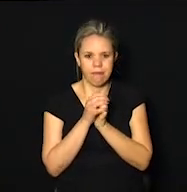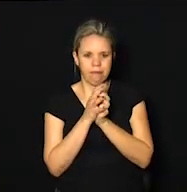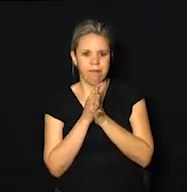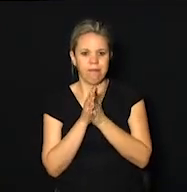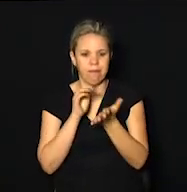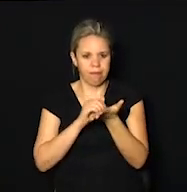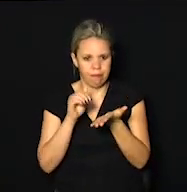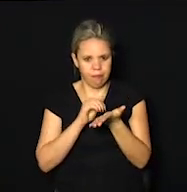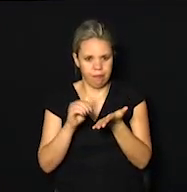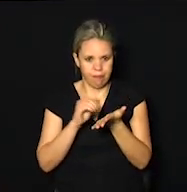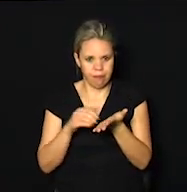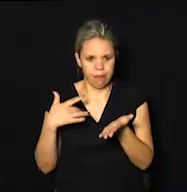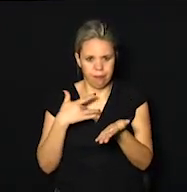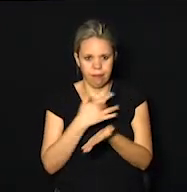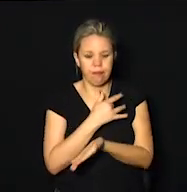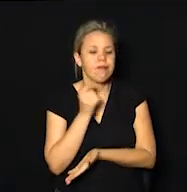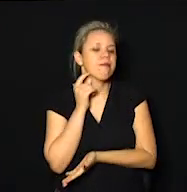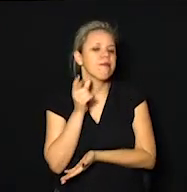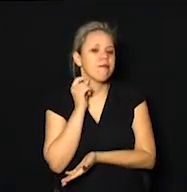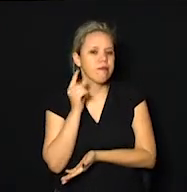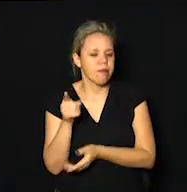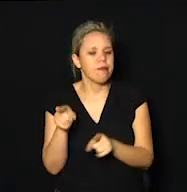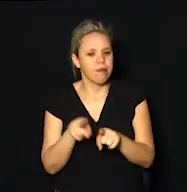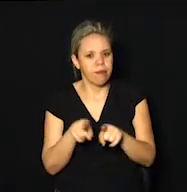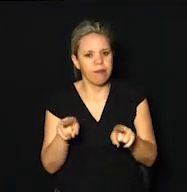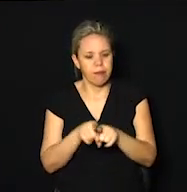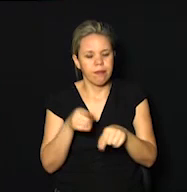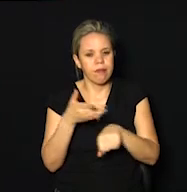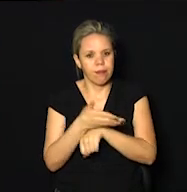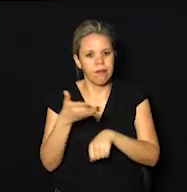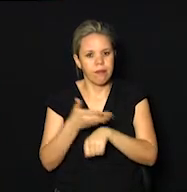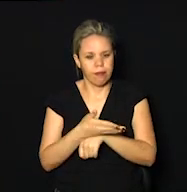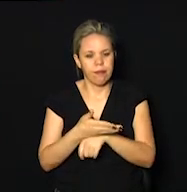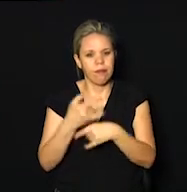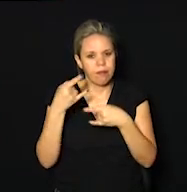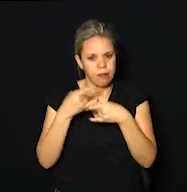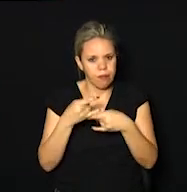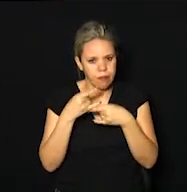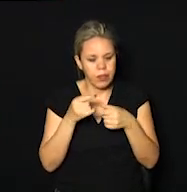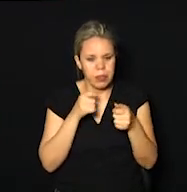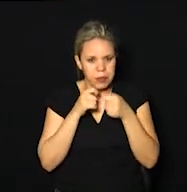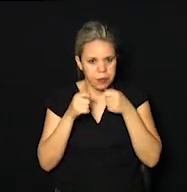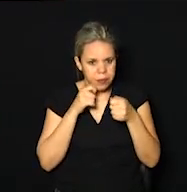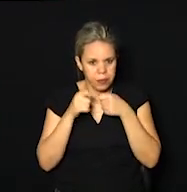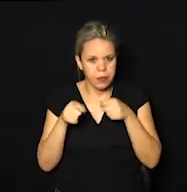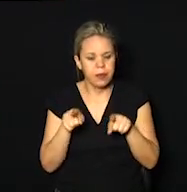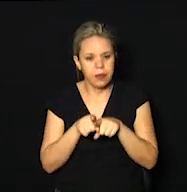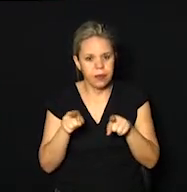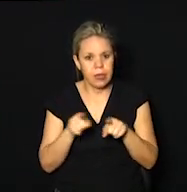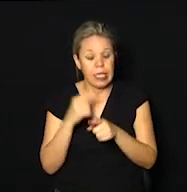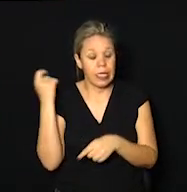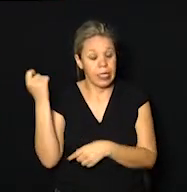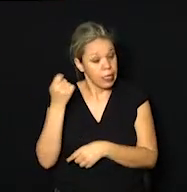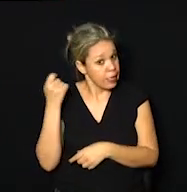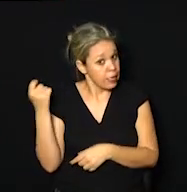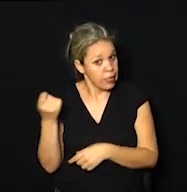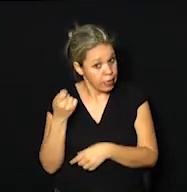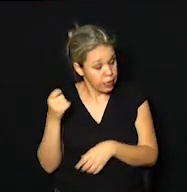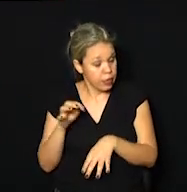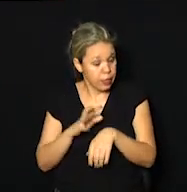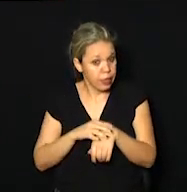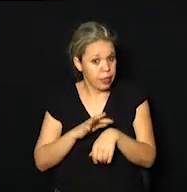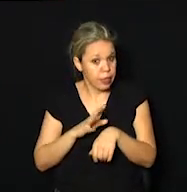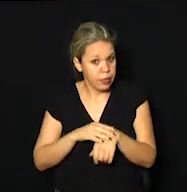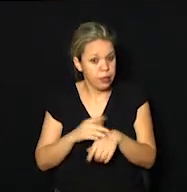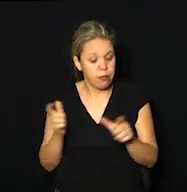secretário de Saúde, Carmen de Souza, também participou dessa coletiva e ele disse que a gravidade da doença